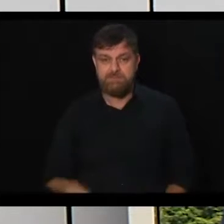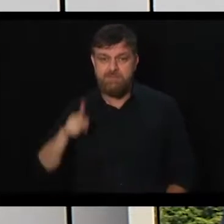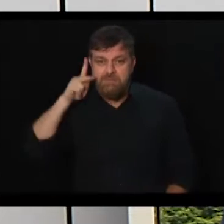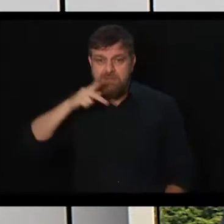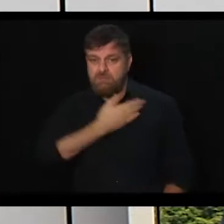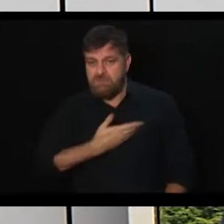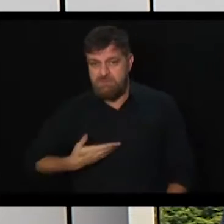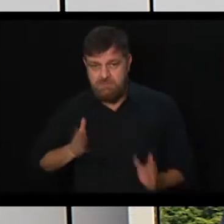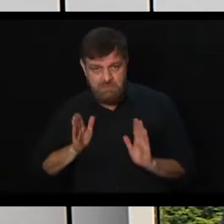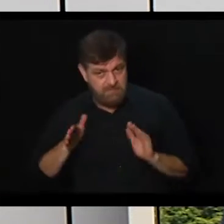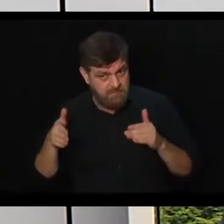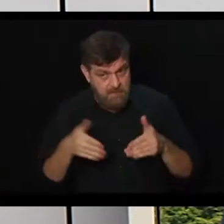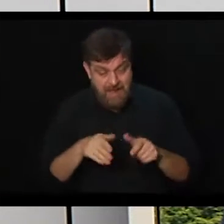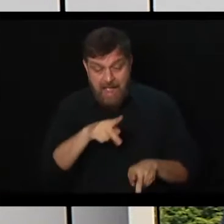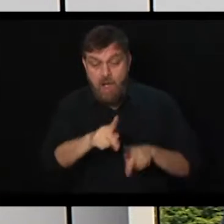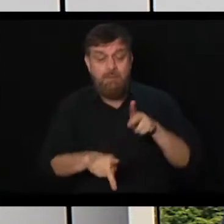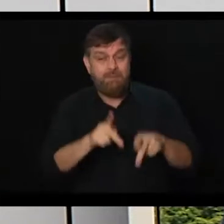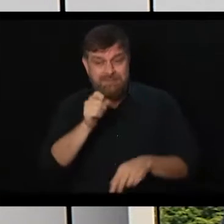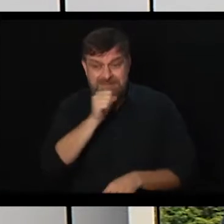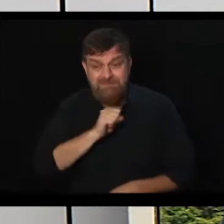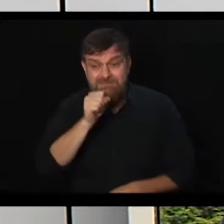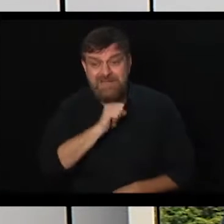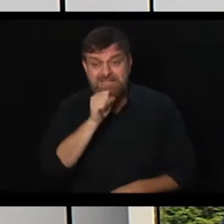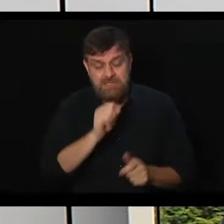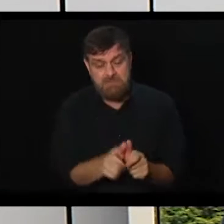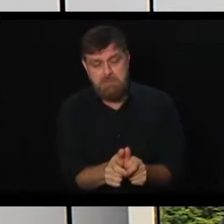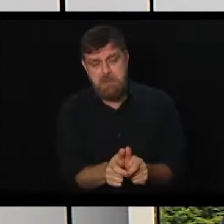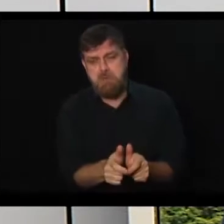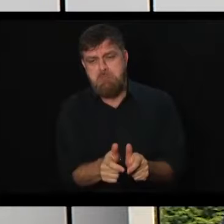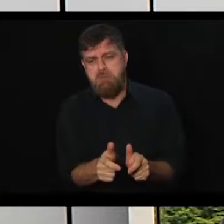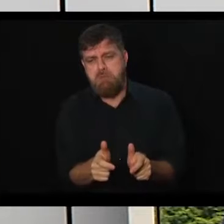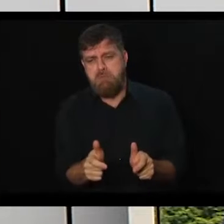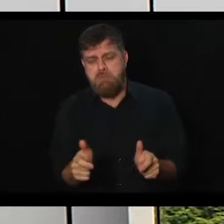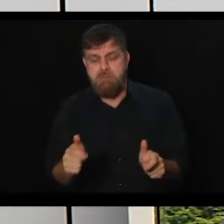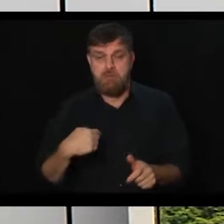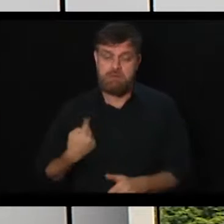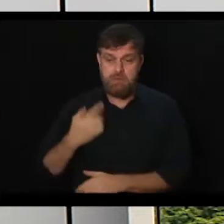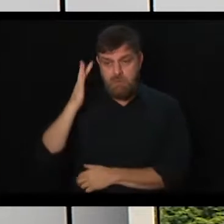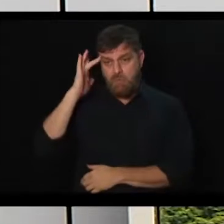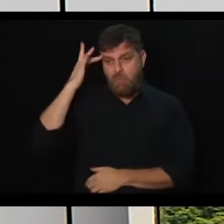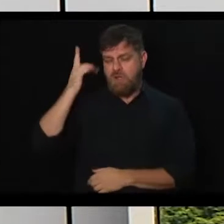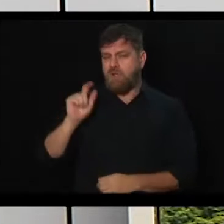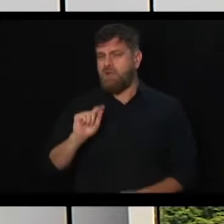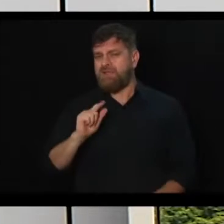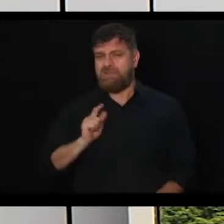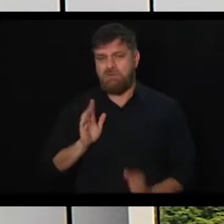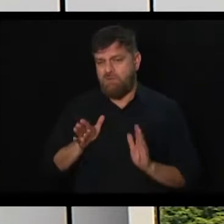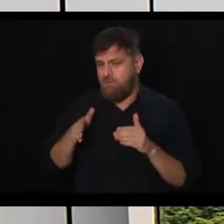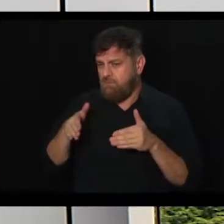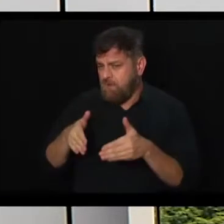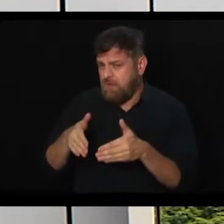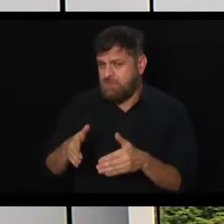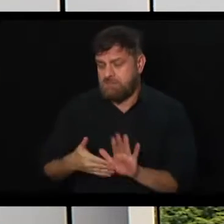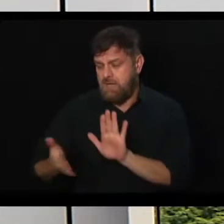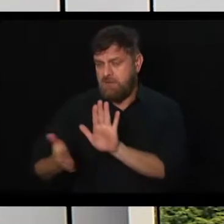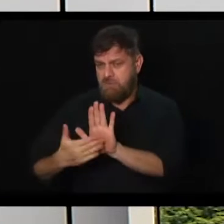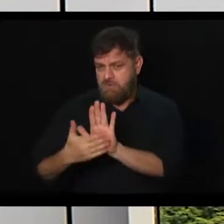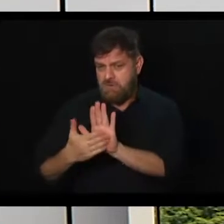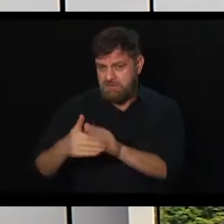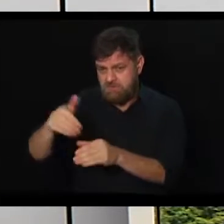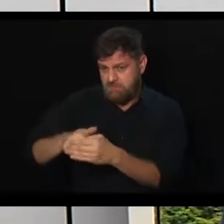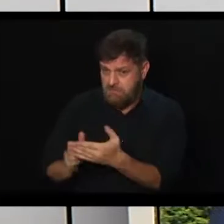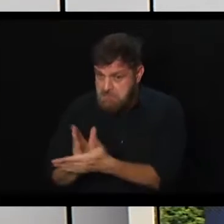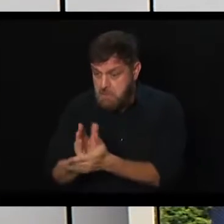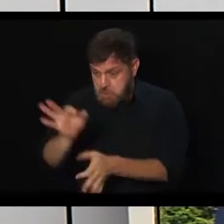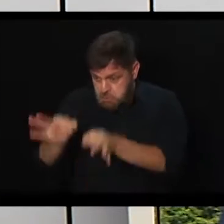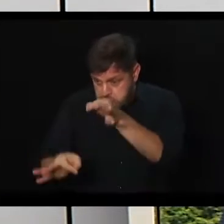considerar esse envelhecimento da população. Então, eu acho que uma mudança, ainda não entrando muito no mérito, se é mudança que foi proposta, é aprovada, é